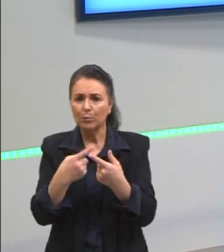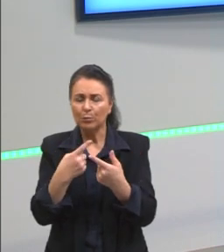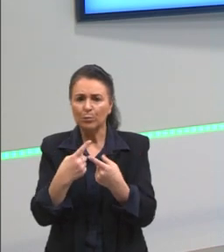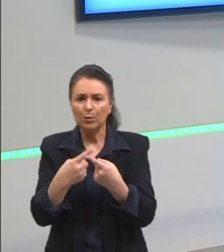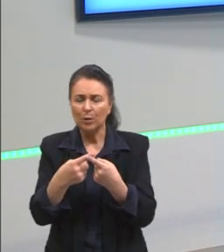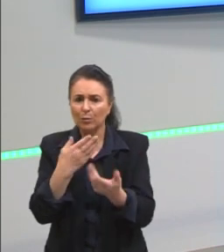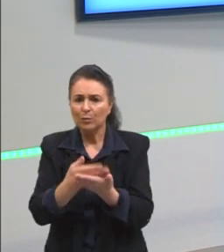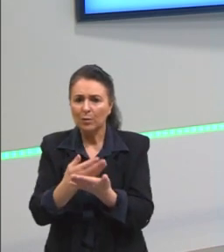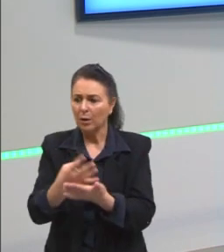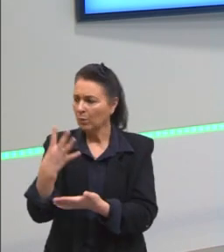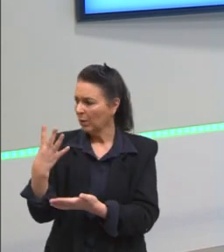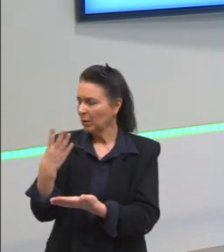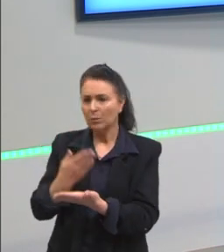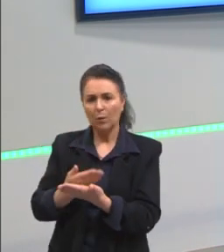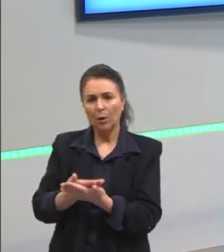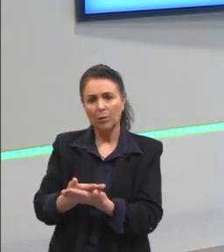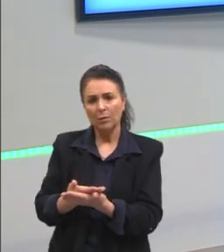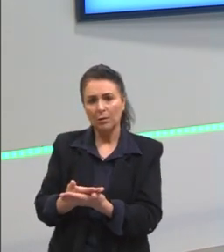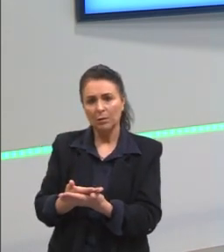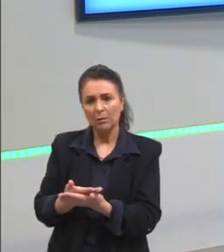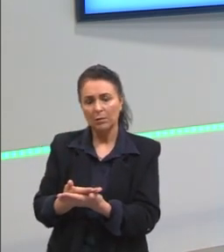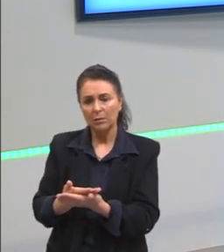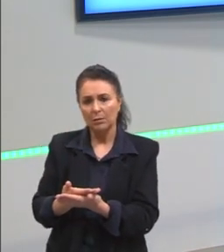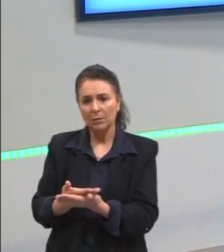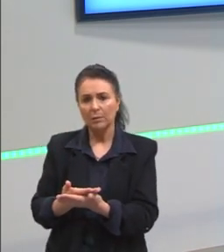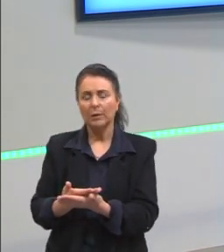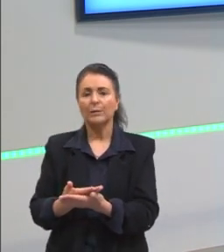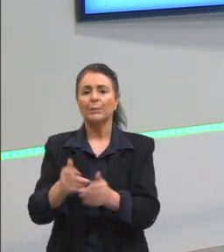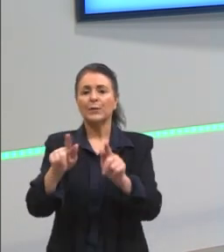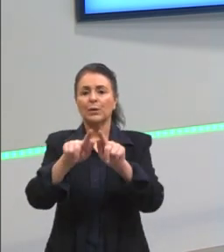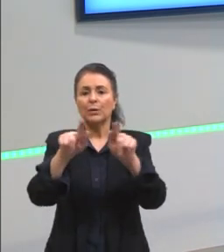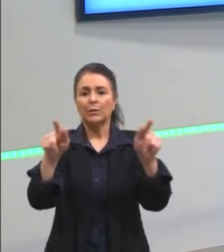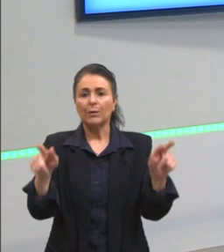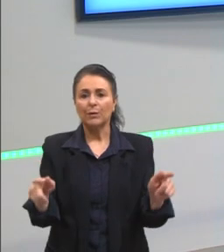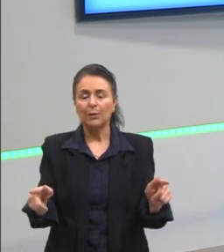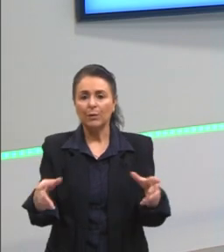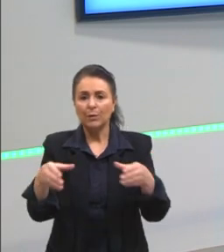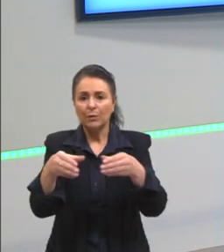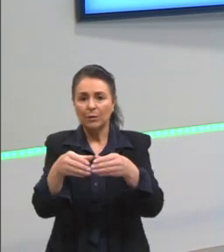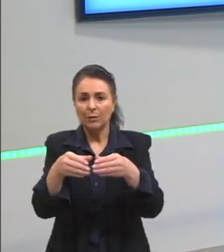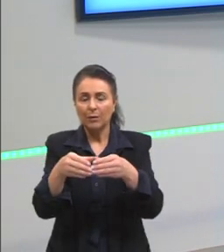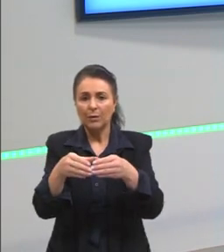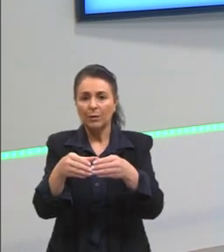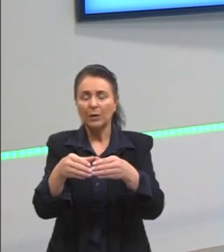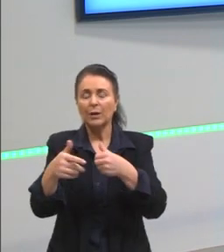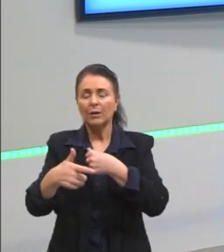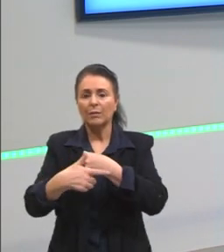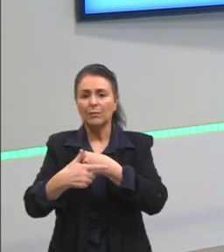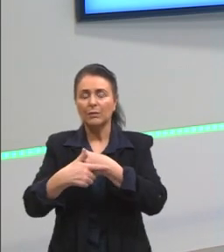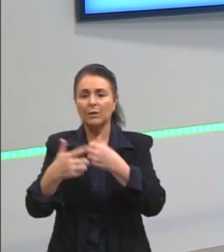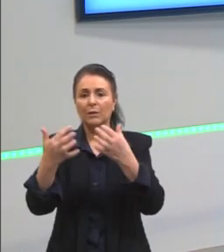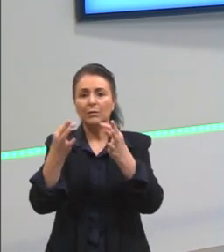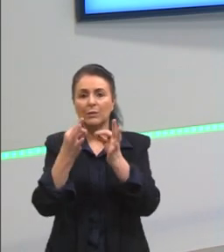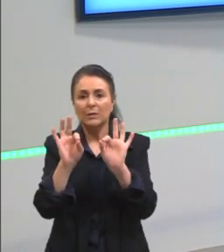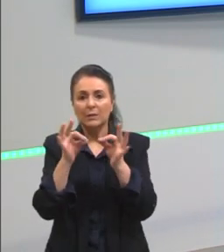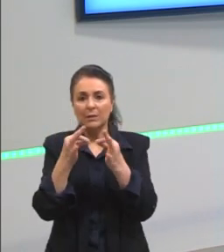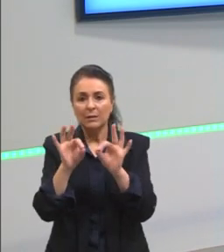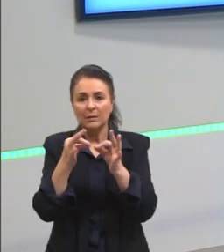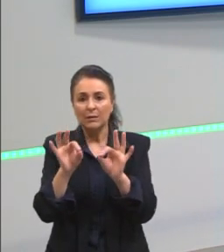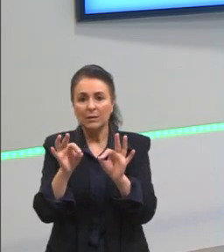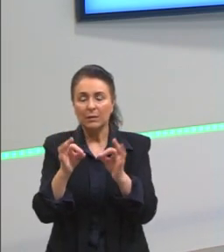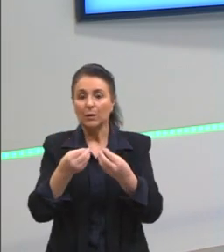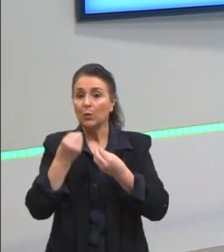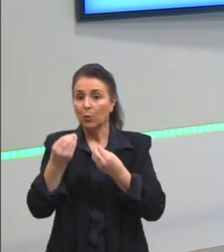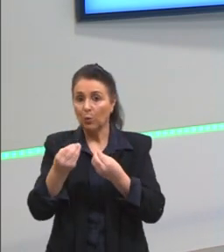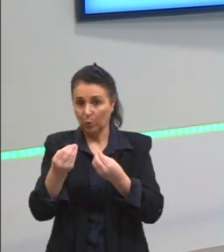quatro aulas aí conversando com vocês sobre classes gramaticais e funções sintáticas? Como a sintaxe, que a